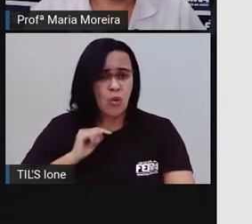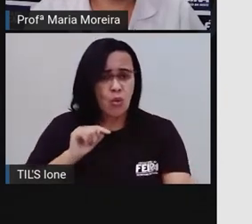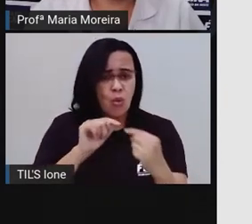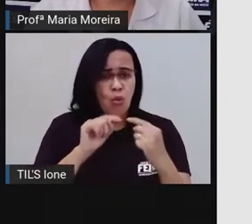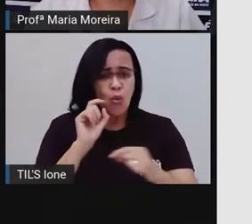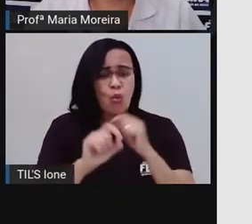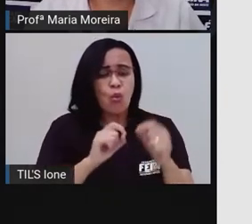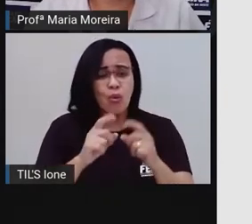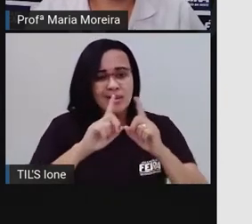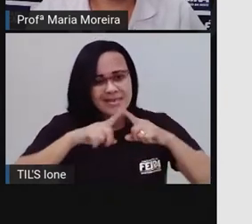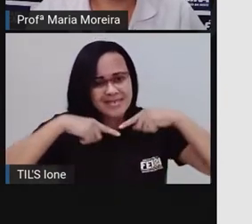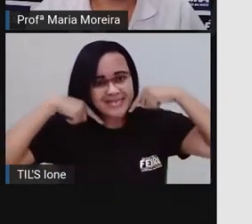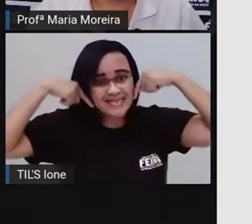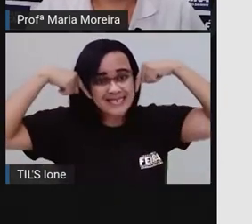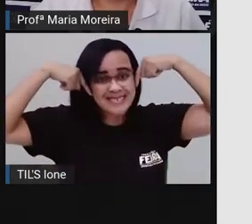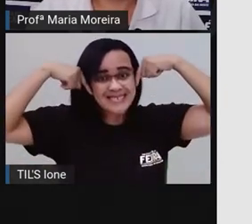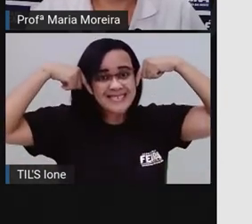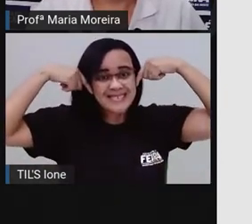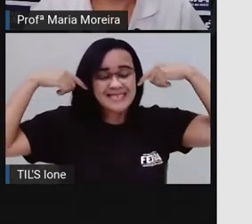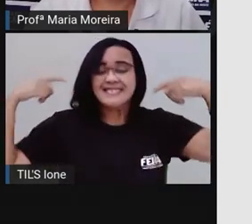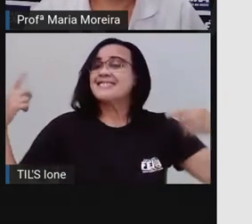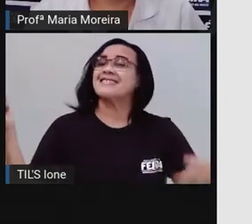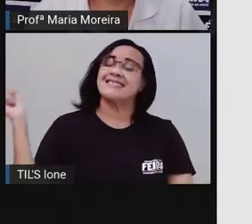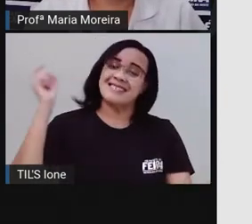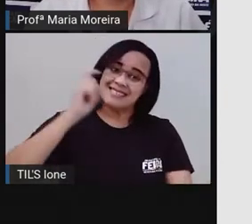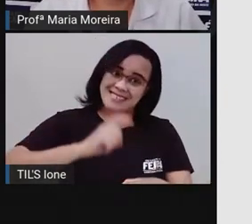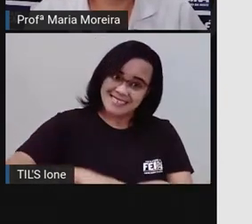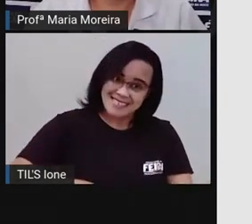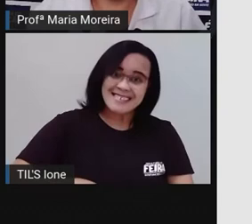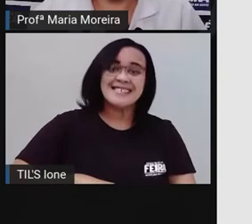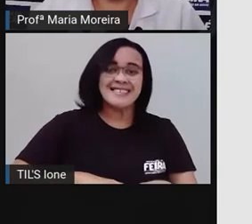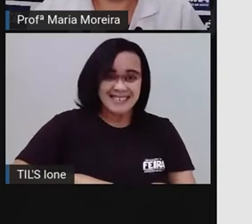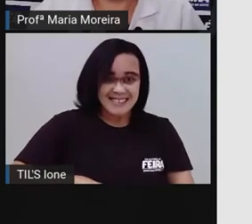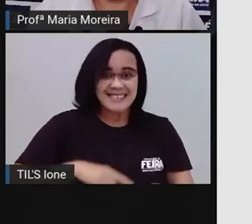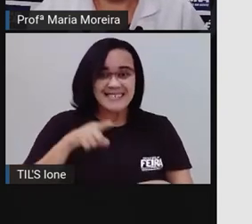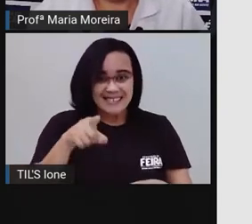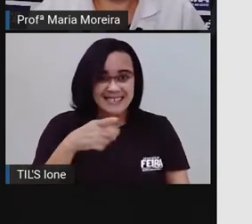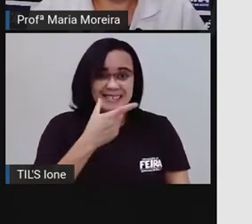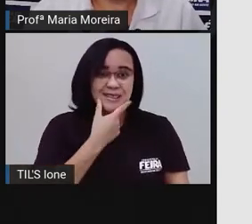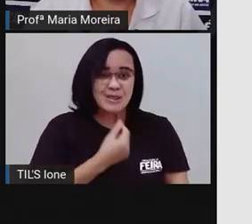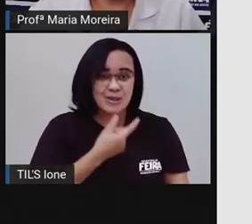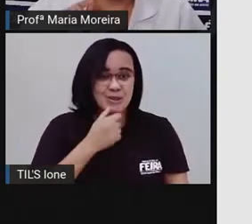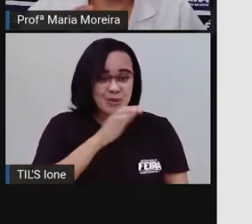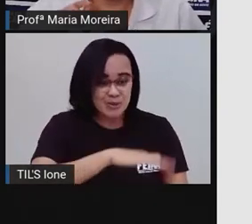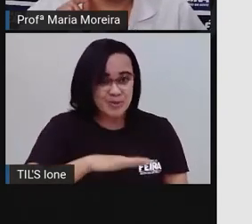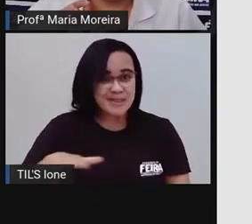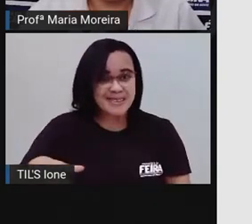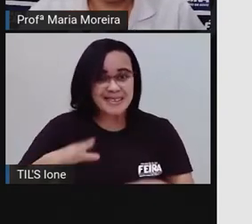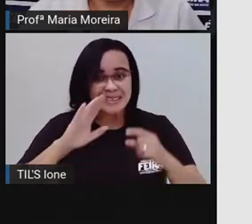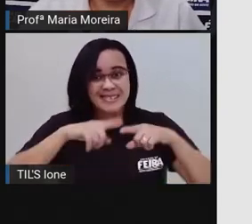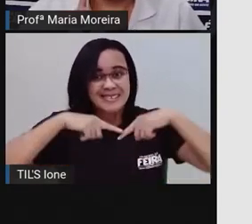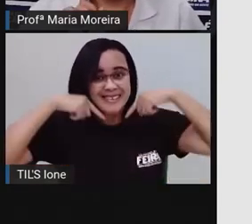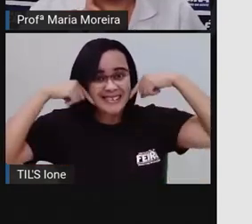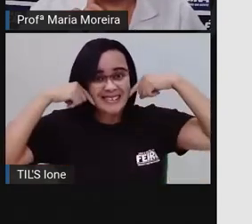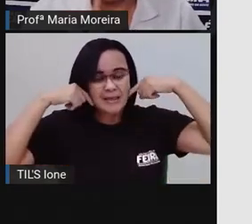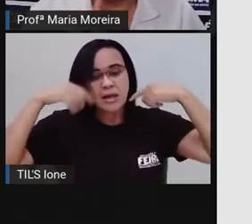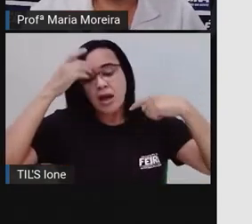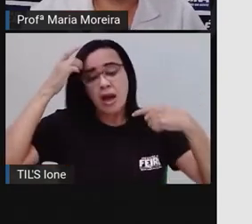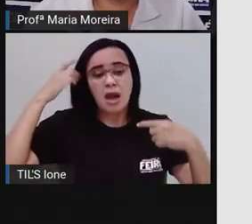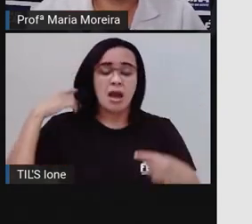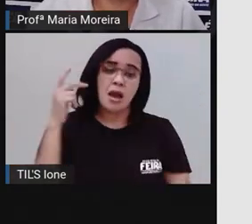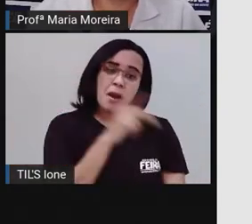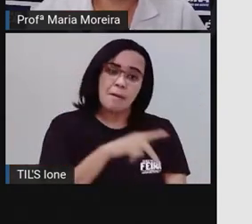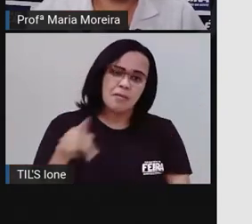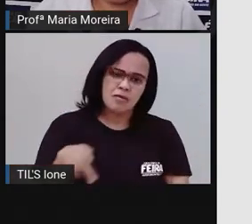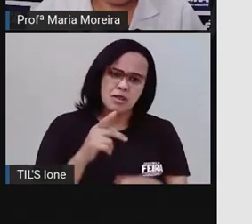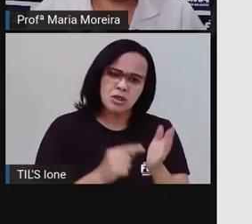sorriso, voltou ao rosto para presentear Dona Lia. A professora, no corredor, recebeu o